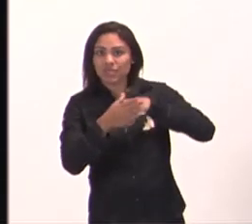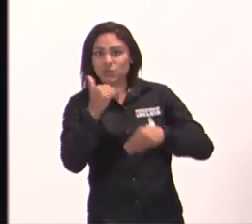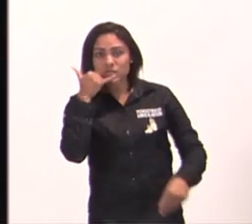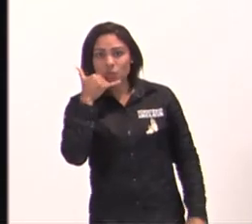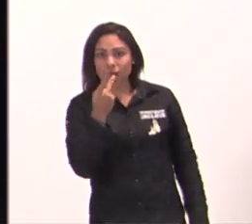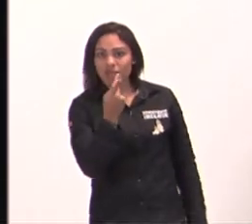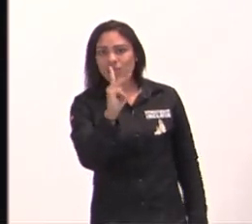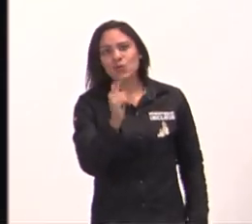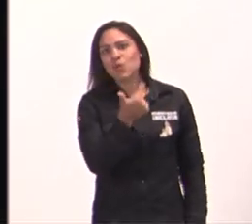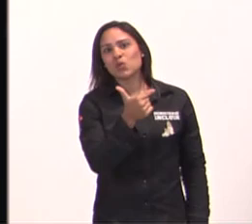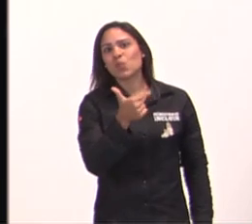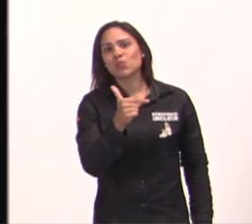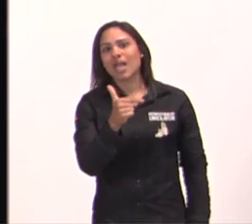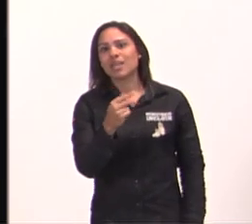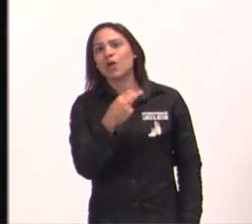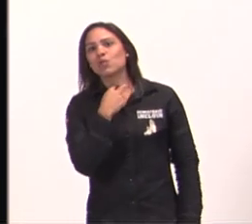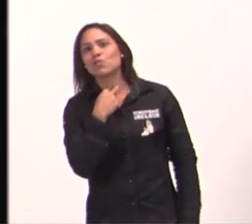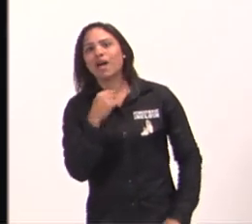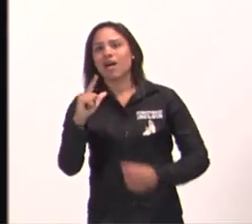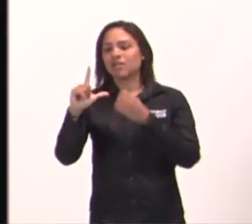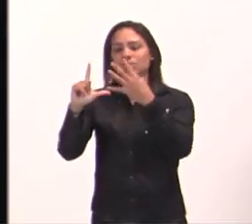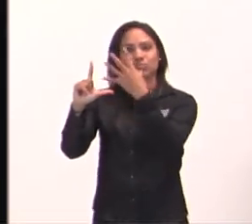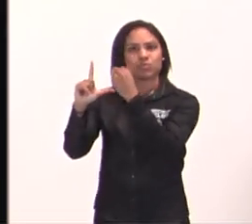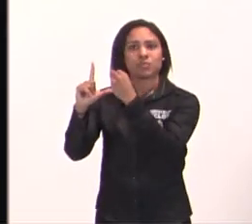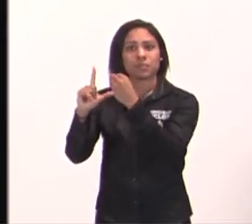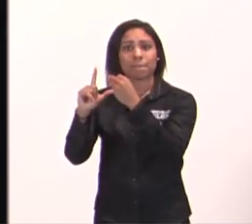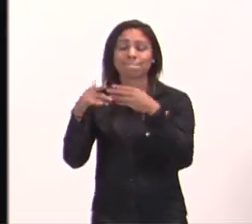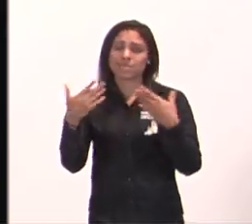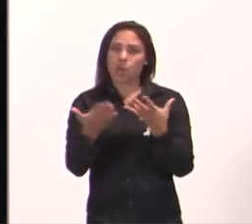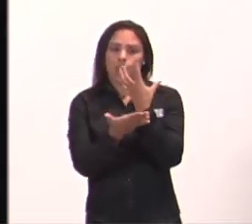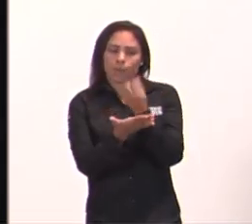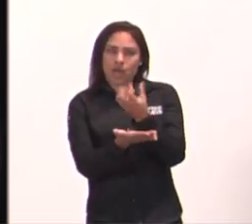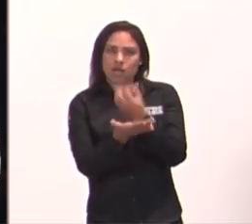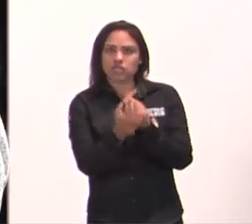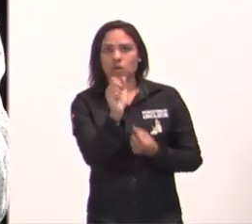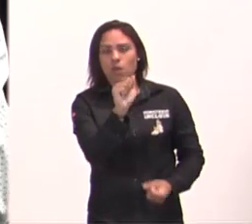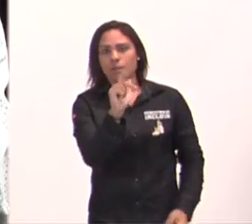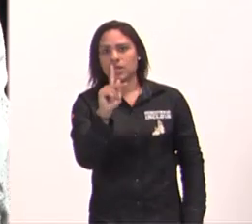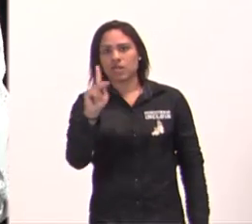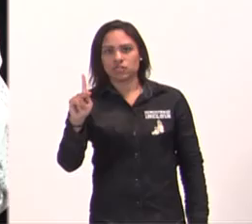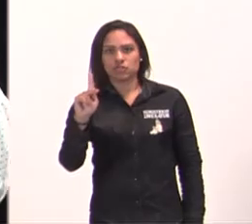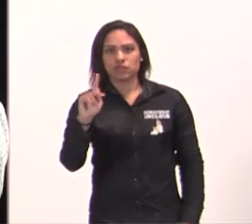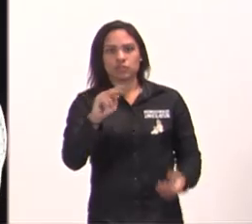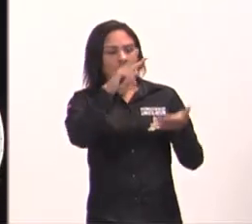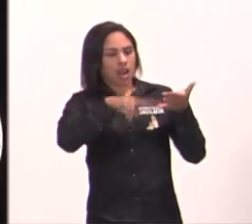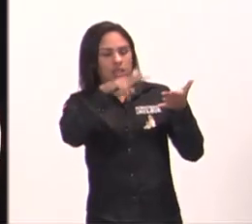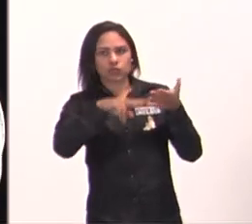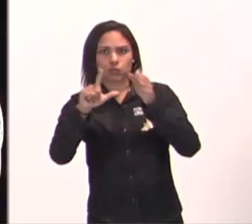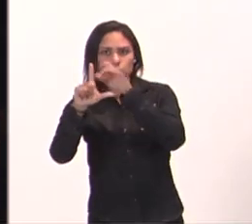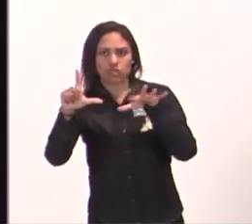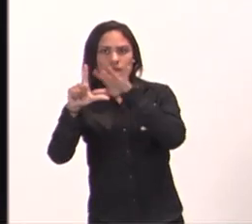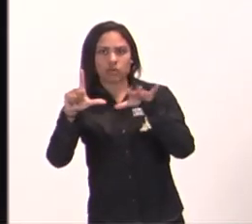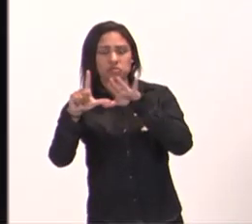você tem que baixar, mas se você não tiver, faz o seguinte, liga para a igreja aqui amanhã, e fala, olha, eu aceitei Jesus,